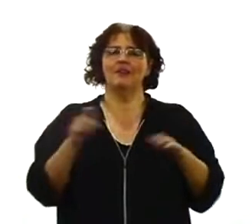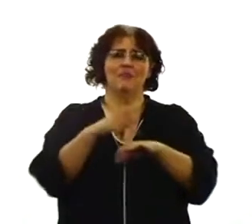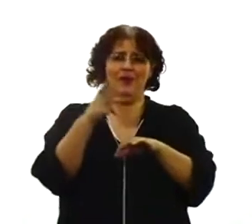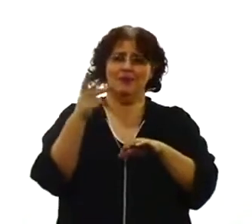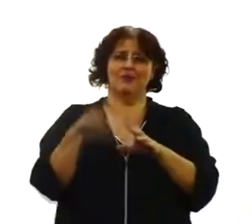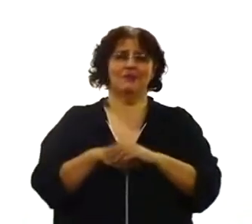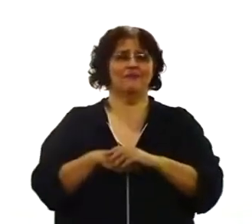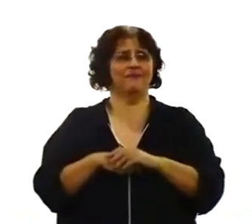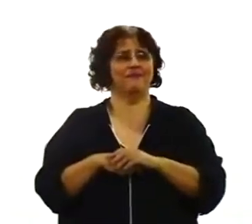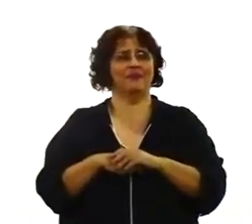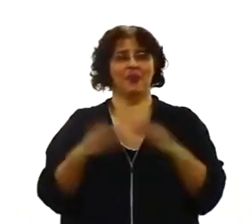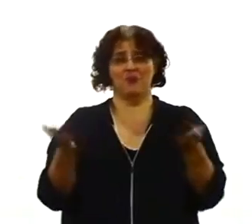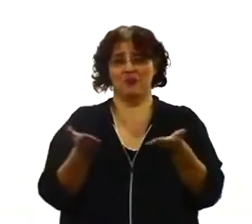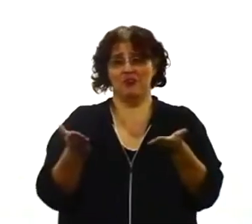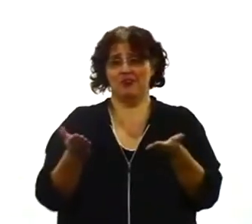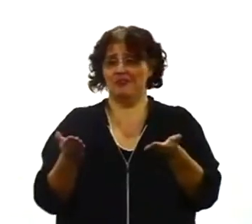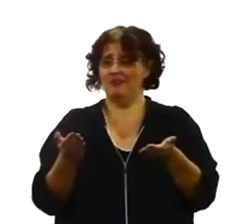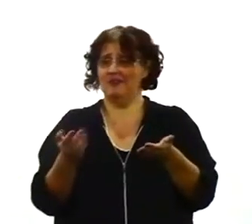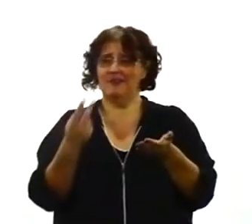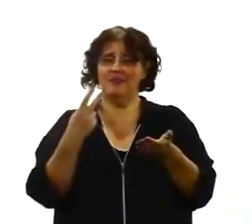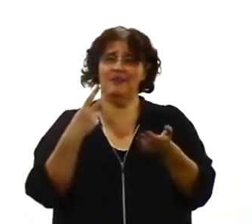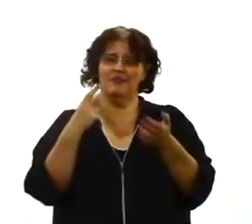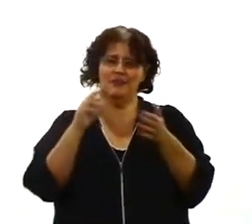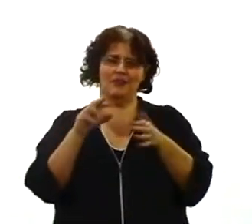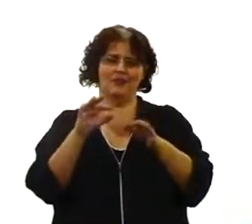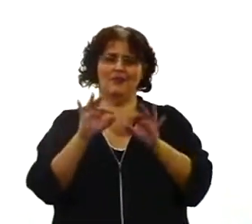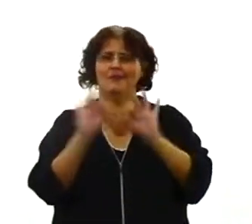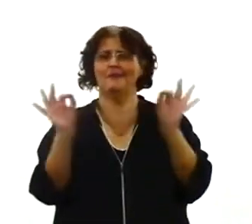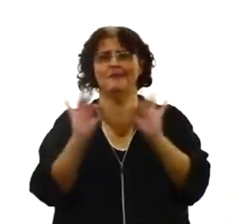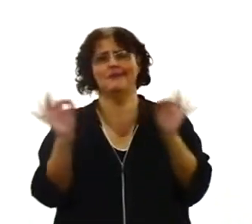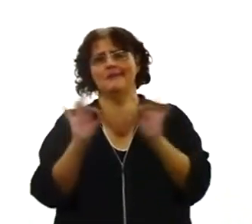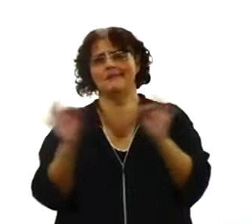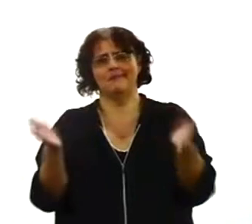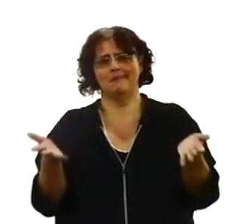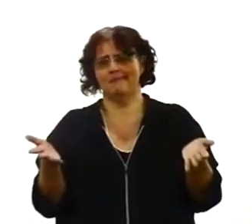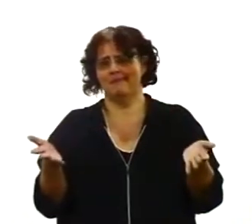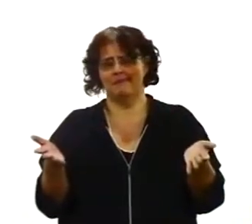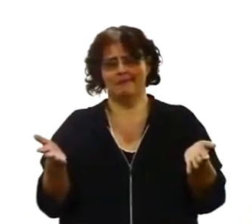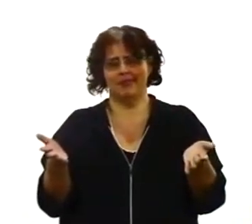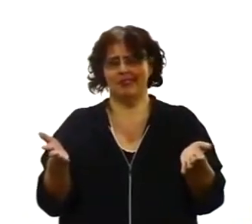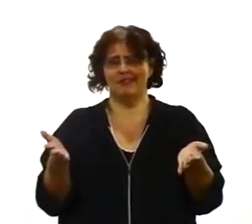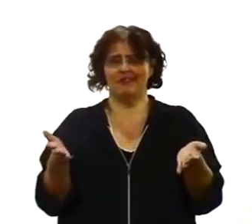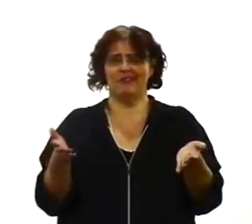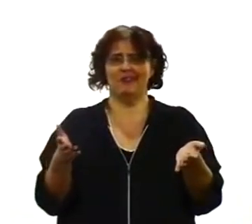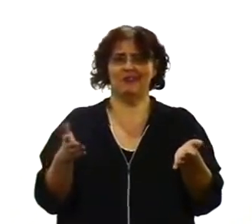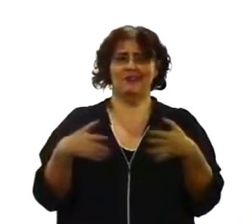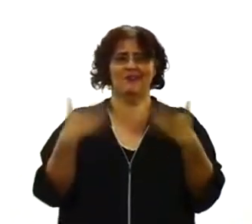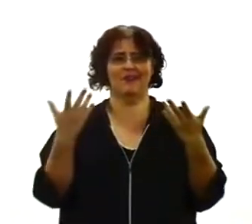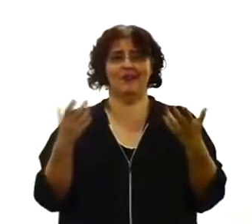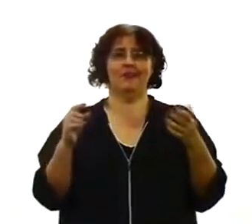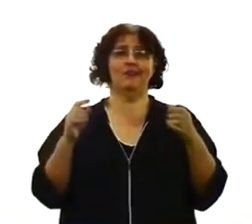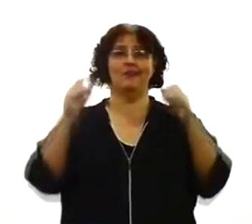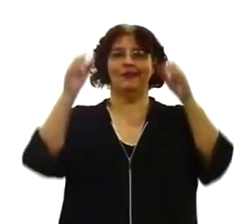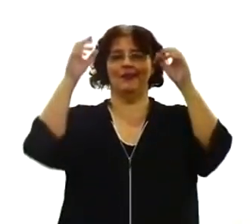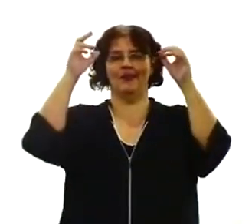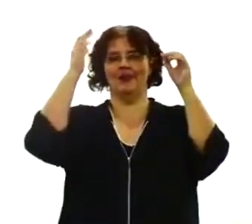tornou o dia do coelhinho, se tornou o dia do chocolate, se tornou o dia das fantasias, se